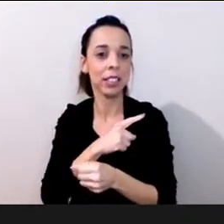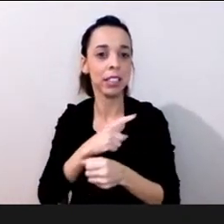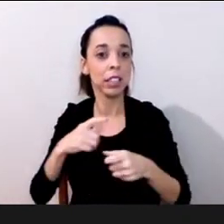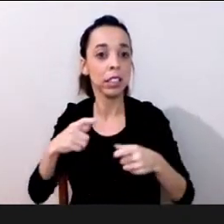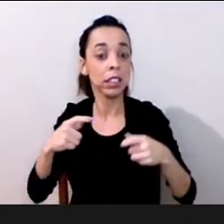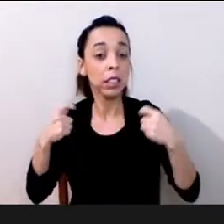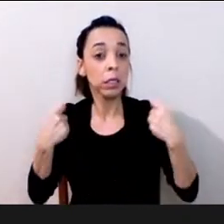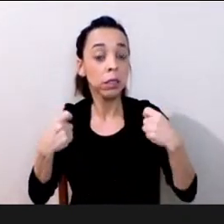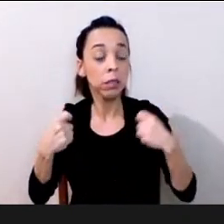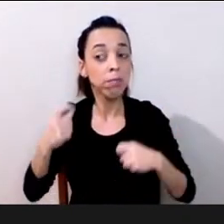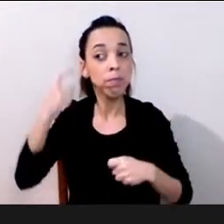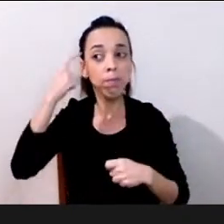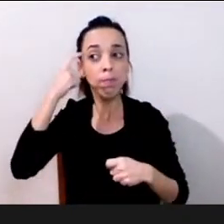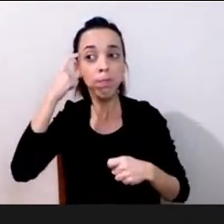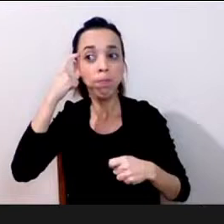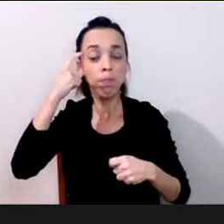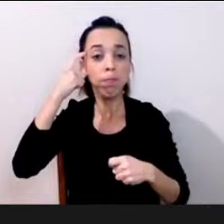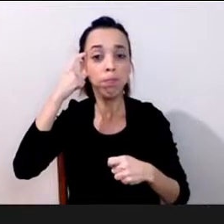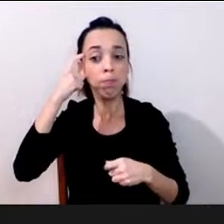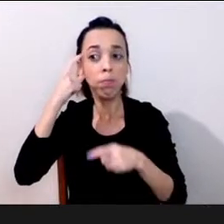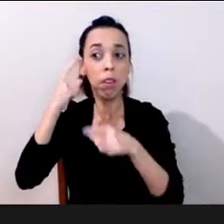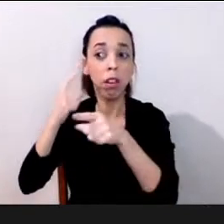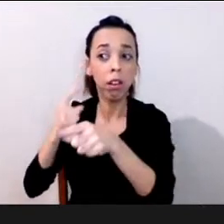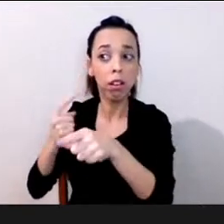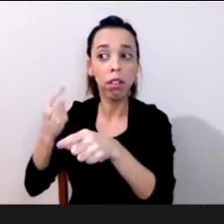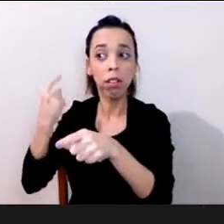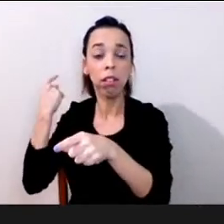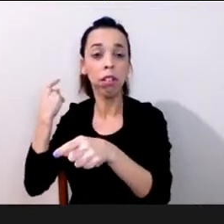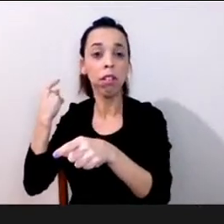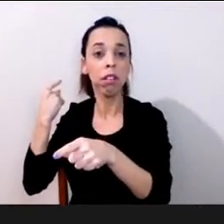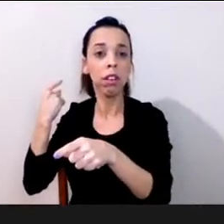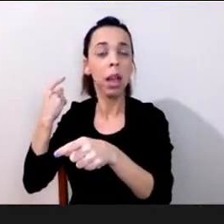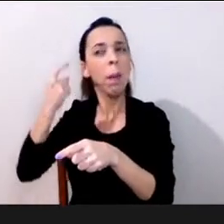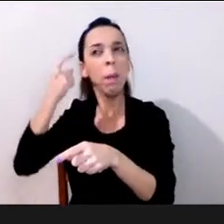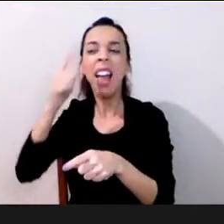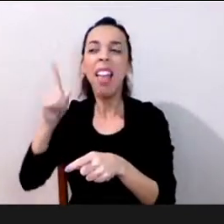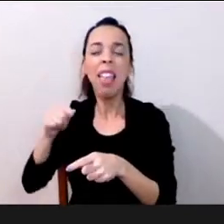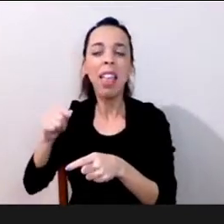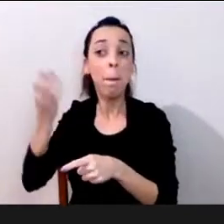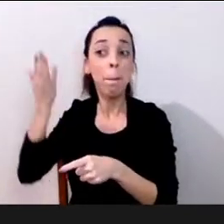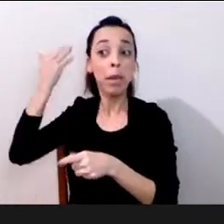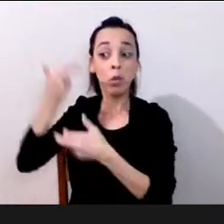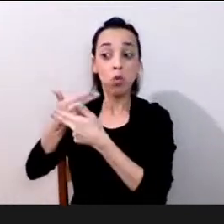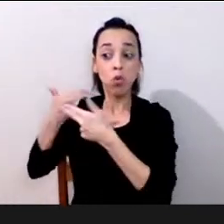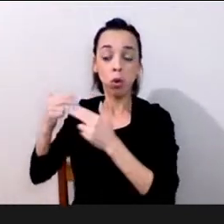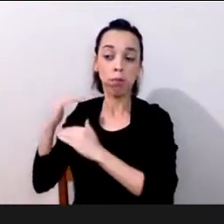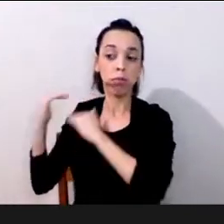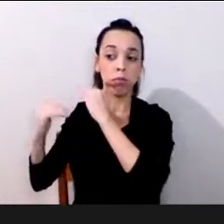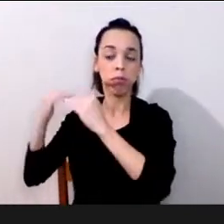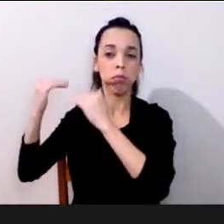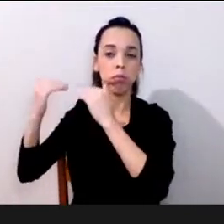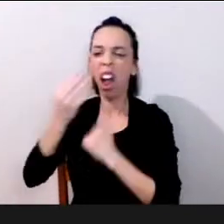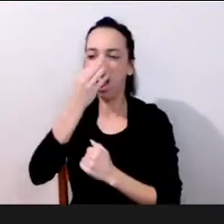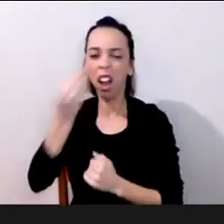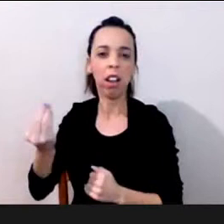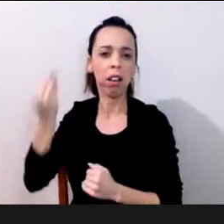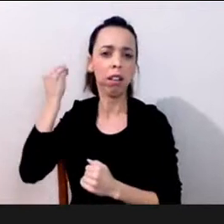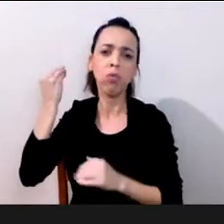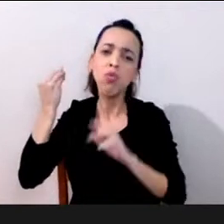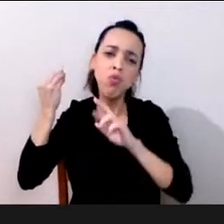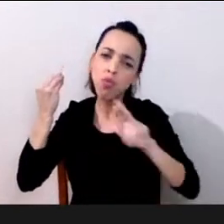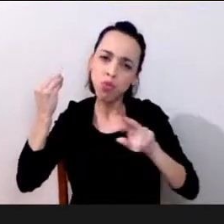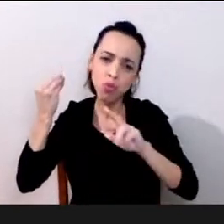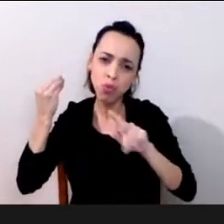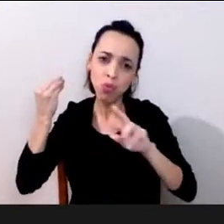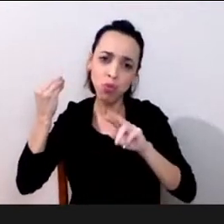apropriação não é desconsiderar não o que foi vivenciado mas né dentro de um contexto